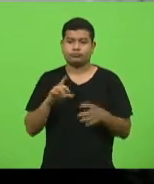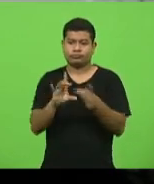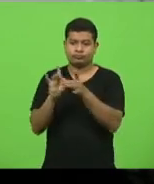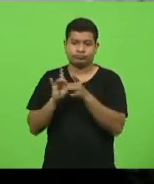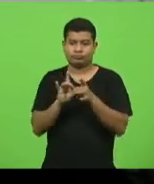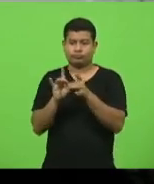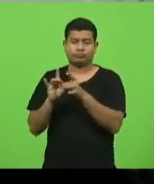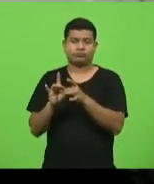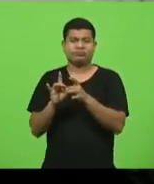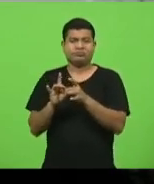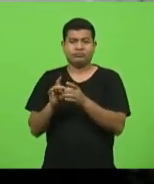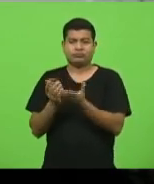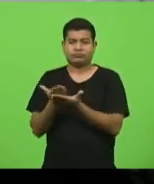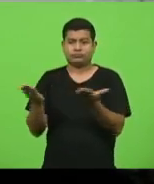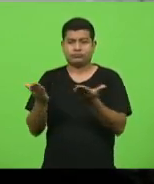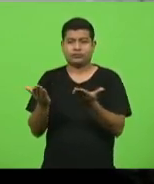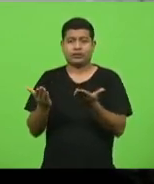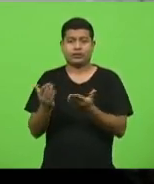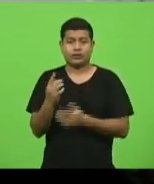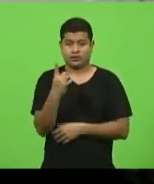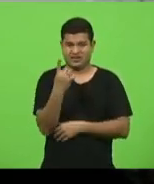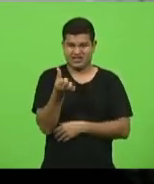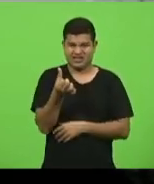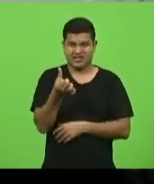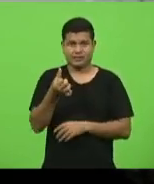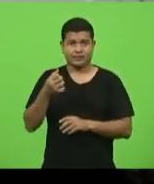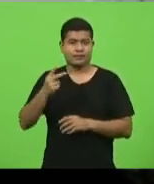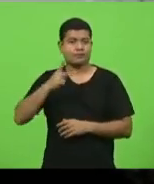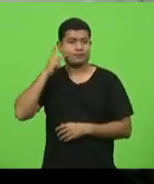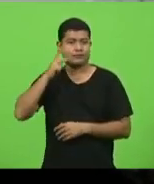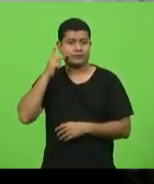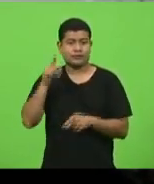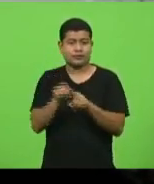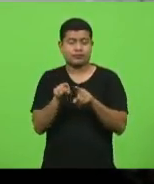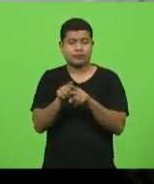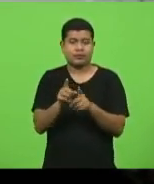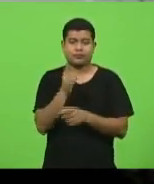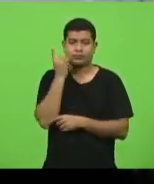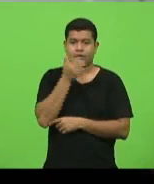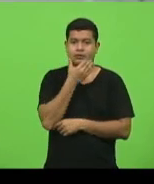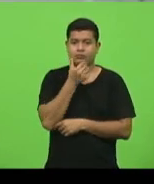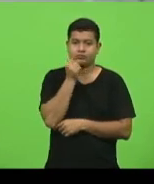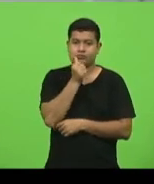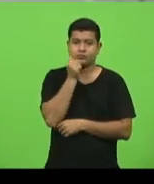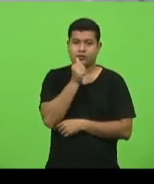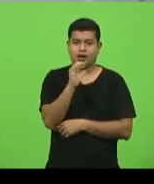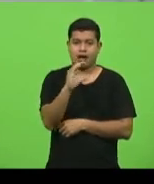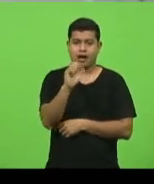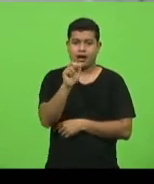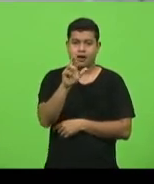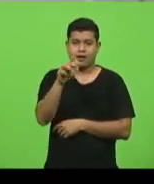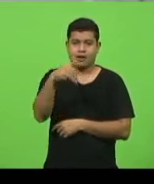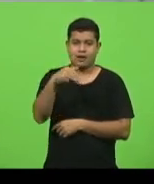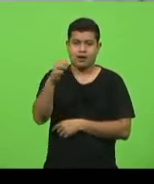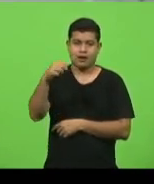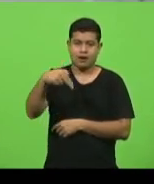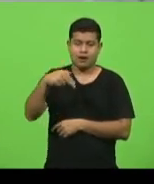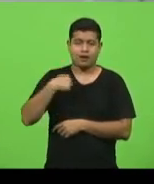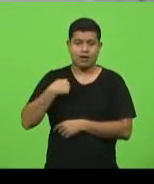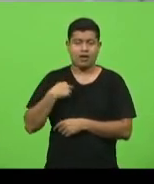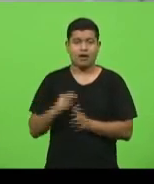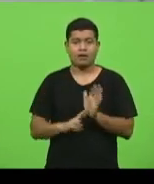além dos 16 vereadores, a deputada Carmes Anoto, eu representando a